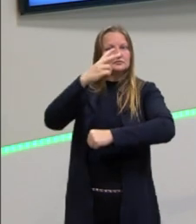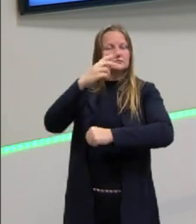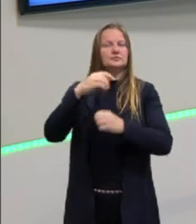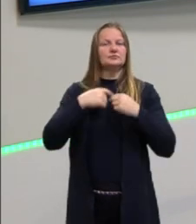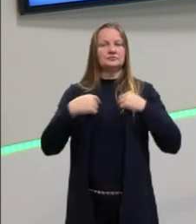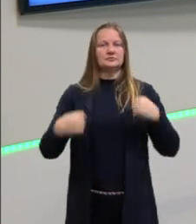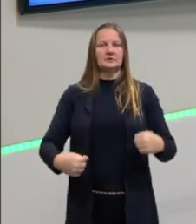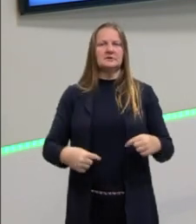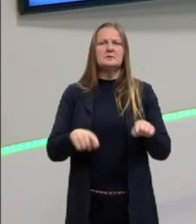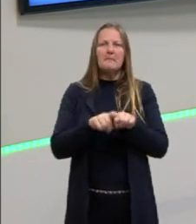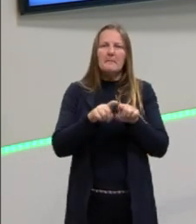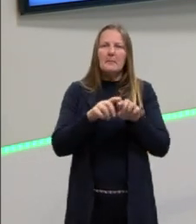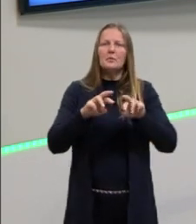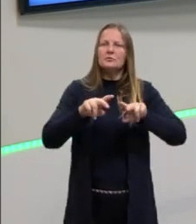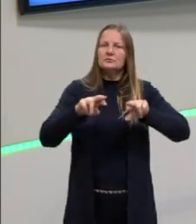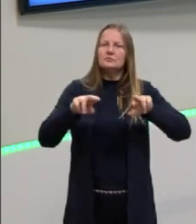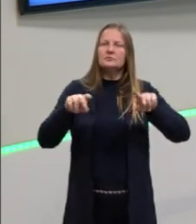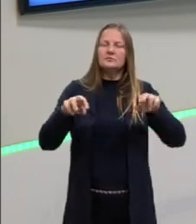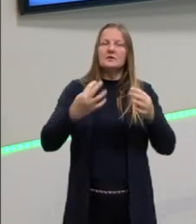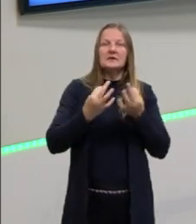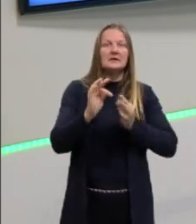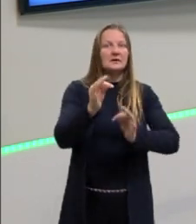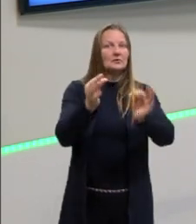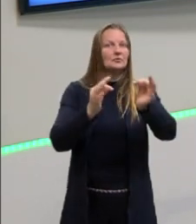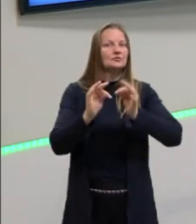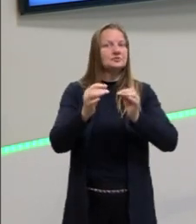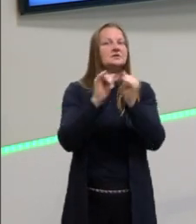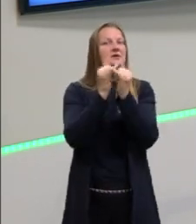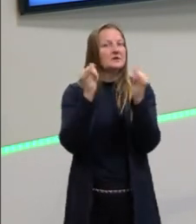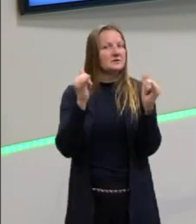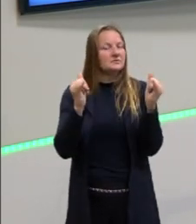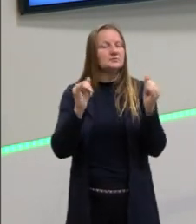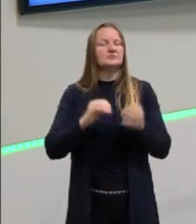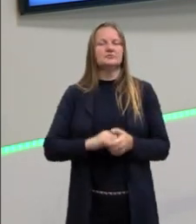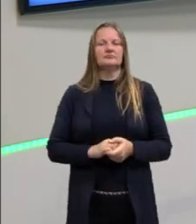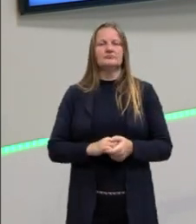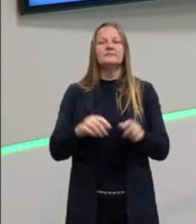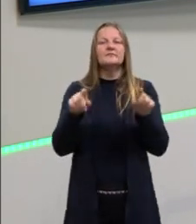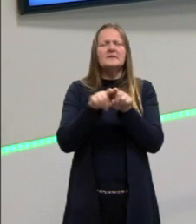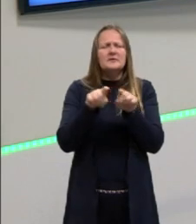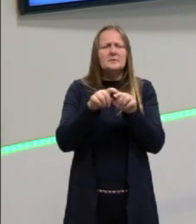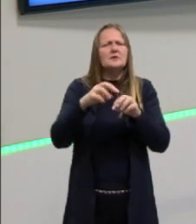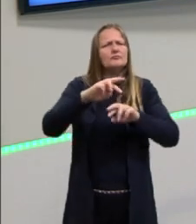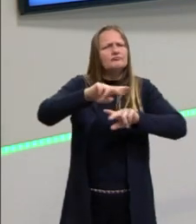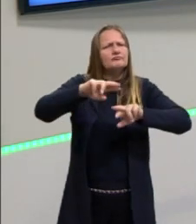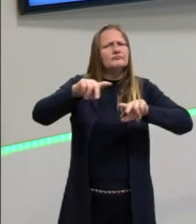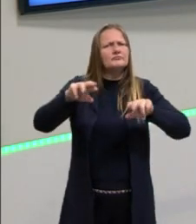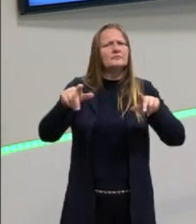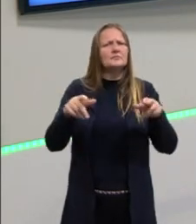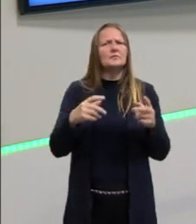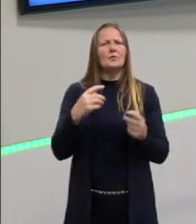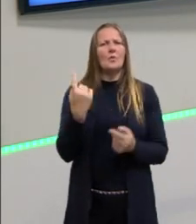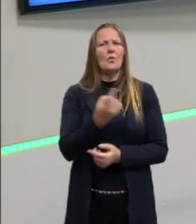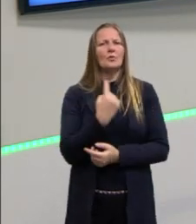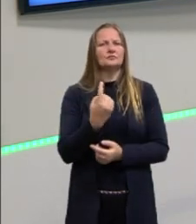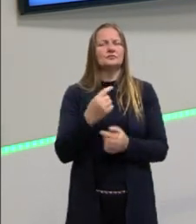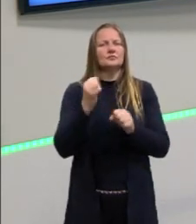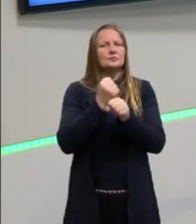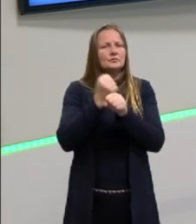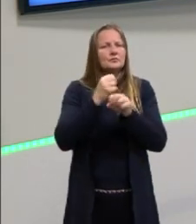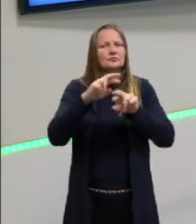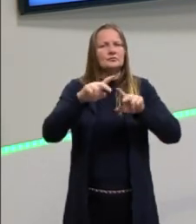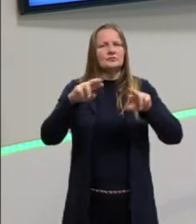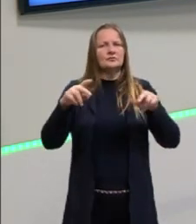área de tecnologia e energia, tá, pessoal? Além, claro, dessa questão de insumos um pouco